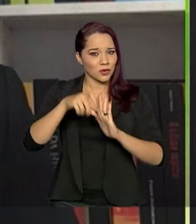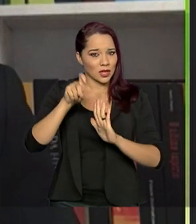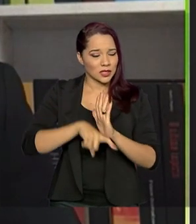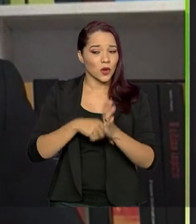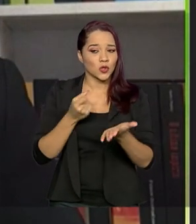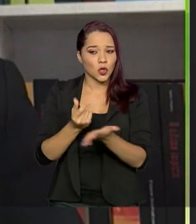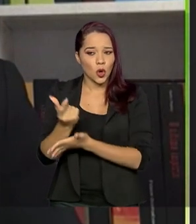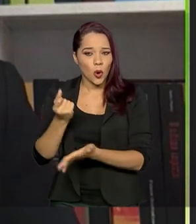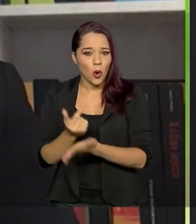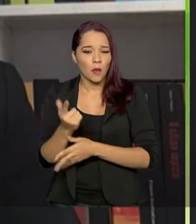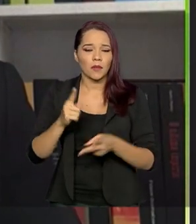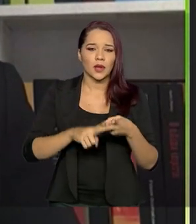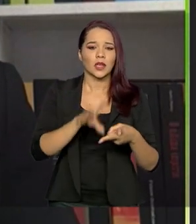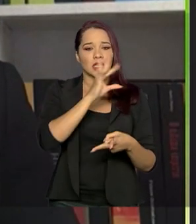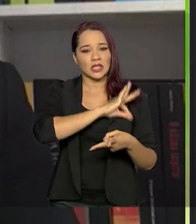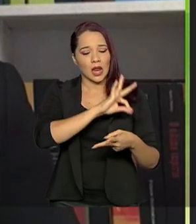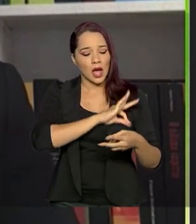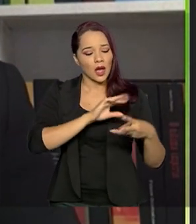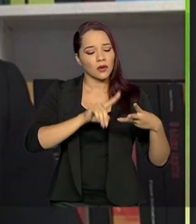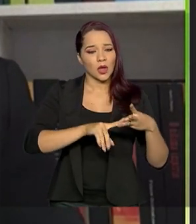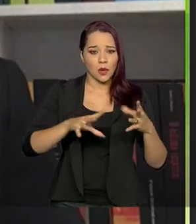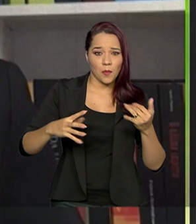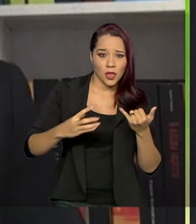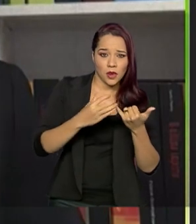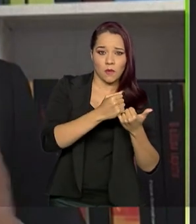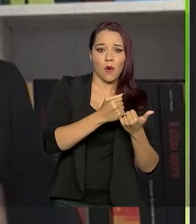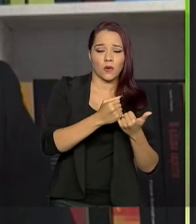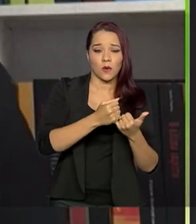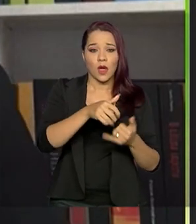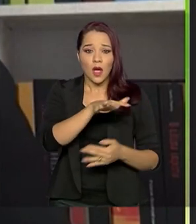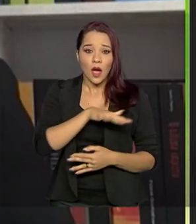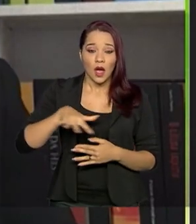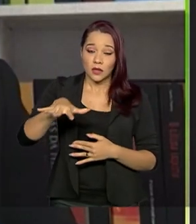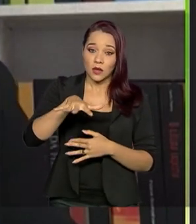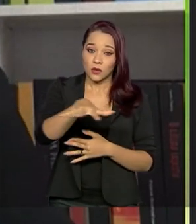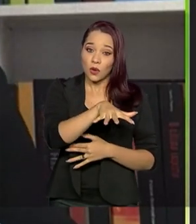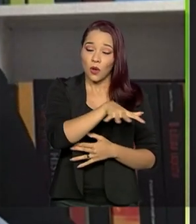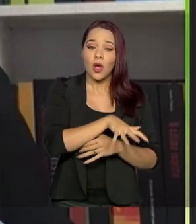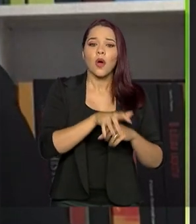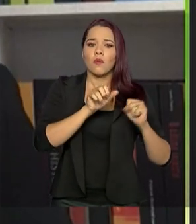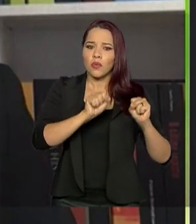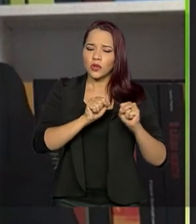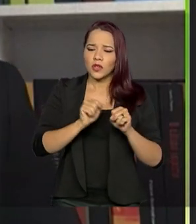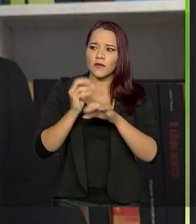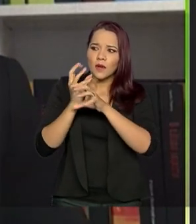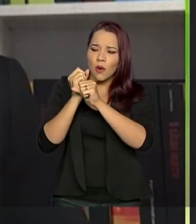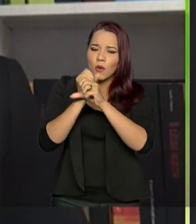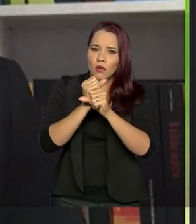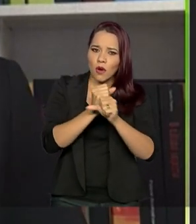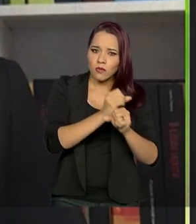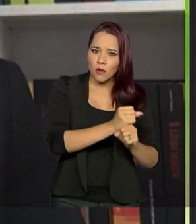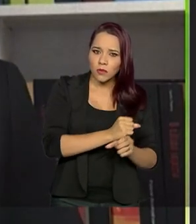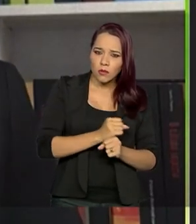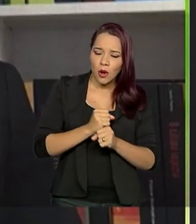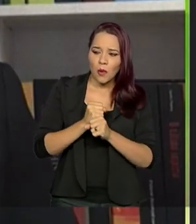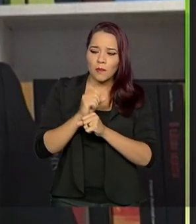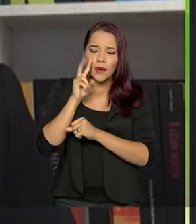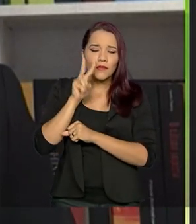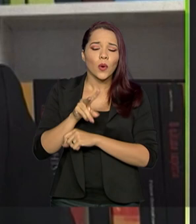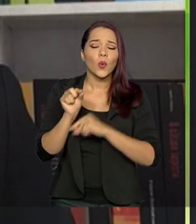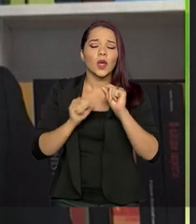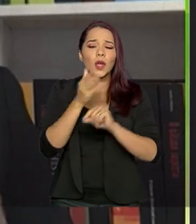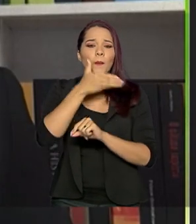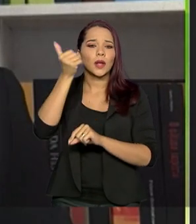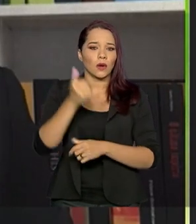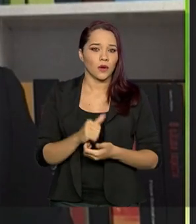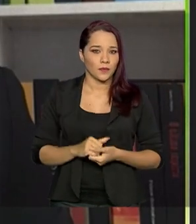sobre o consumo, sobre a renda e sobre o patrimônio, os setores poderiam fazer os seus cálculos para mensurar o que é melhor,